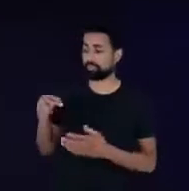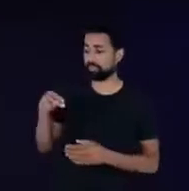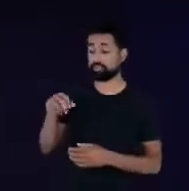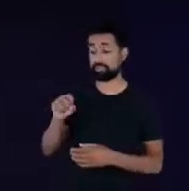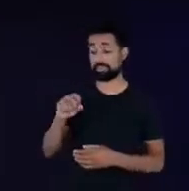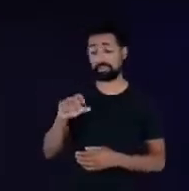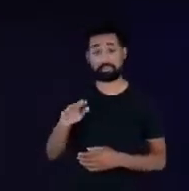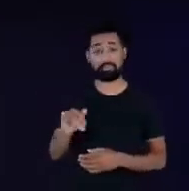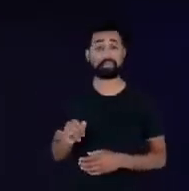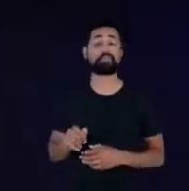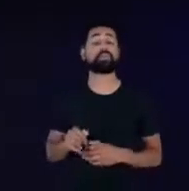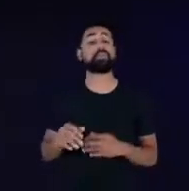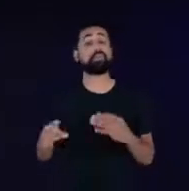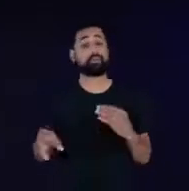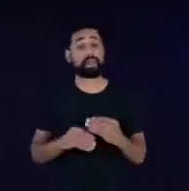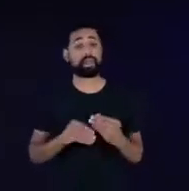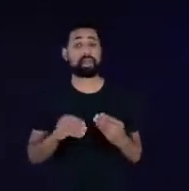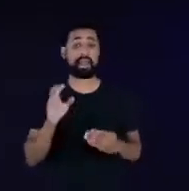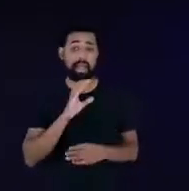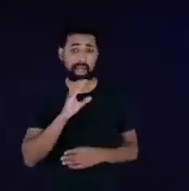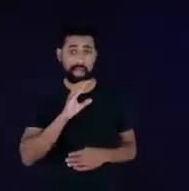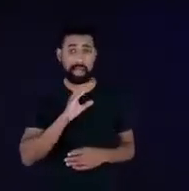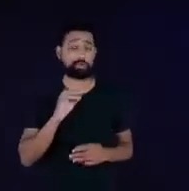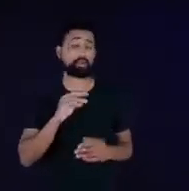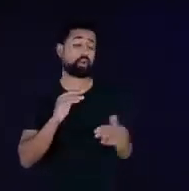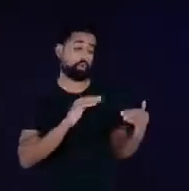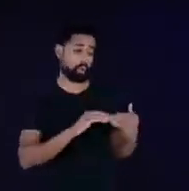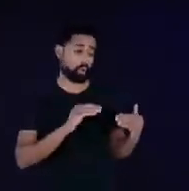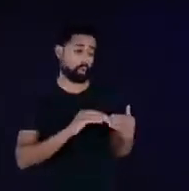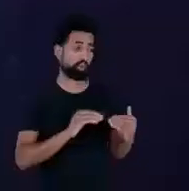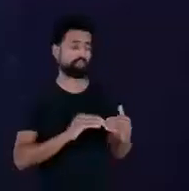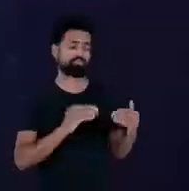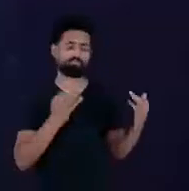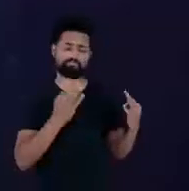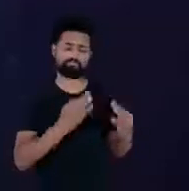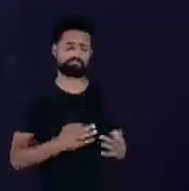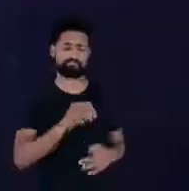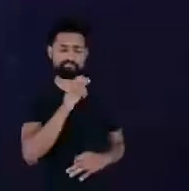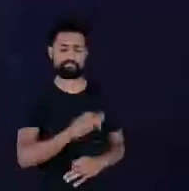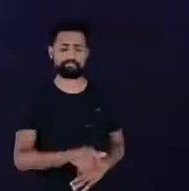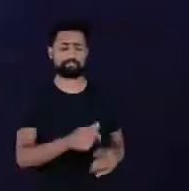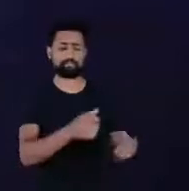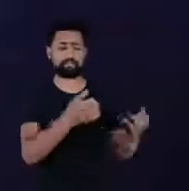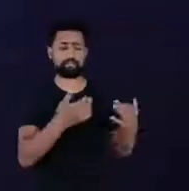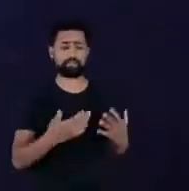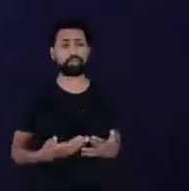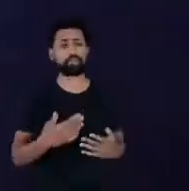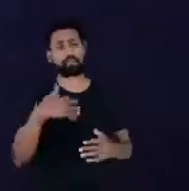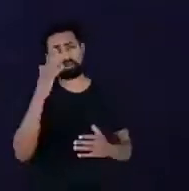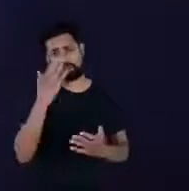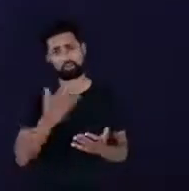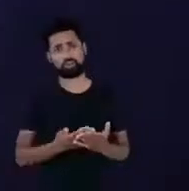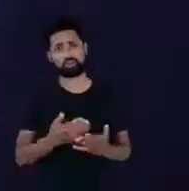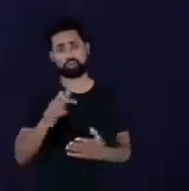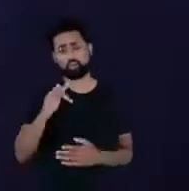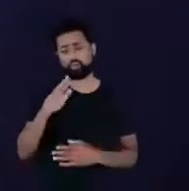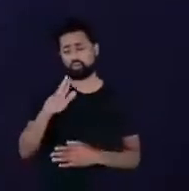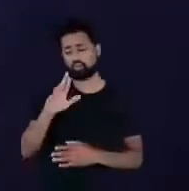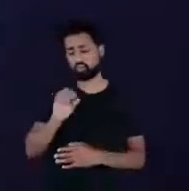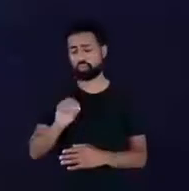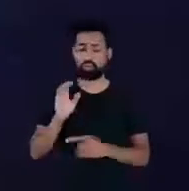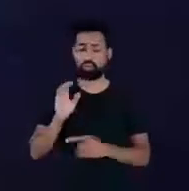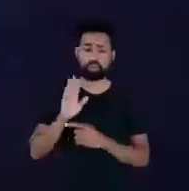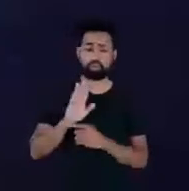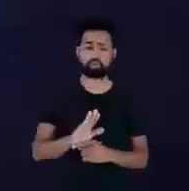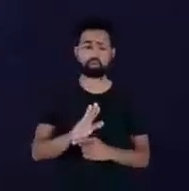complementar bem rapidamente eu concordo integralmente com o que o Marcel colocou eu acho que o fundo como um todo ele ajuda a endereçar